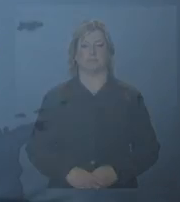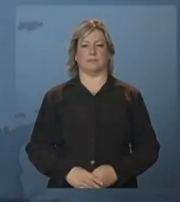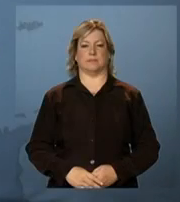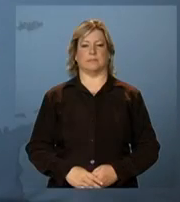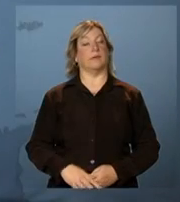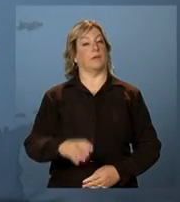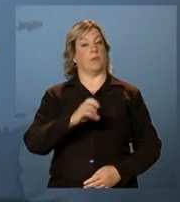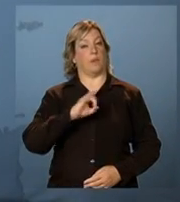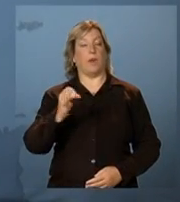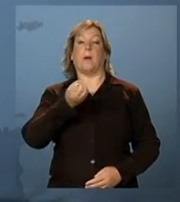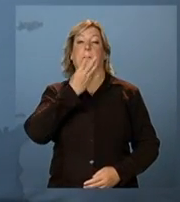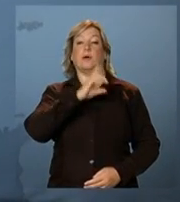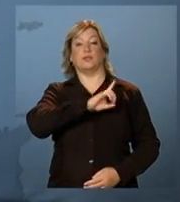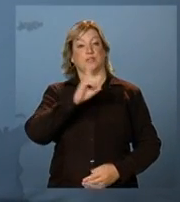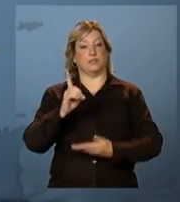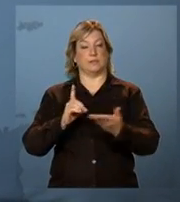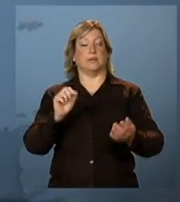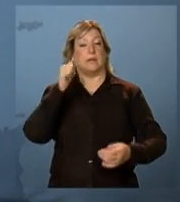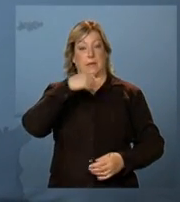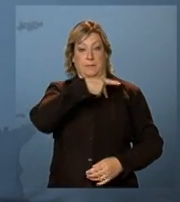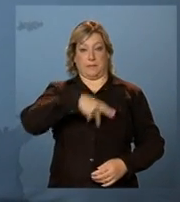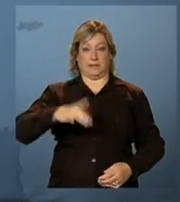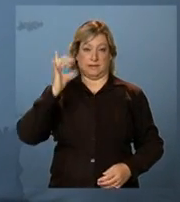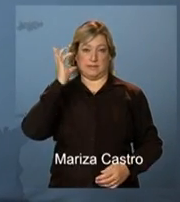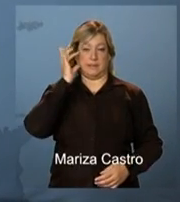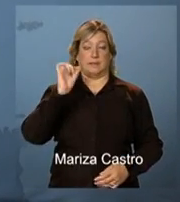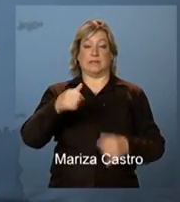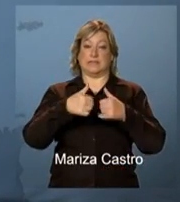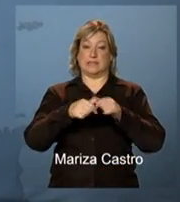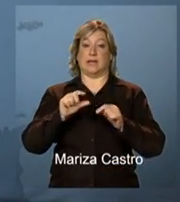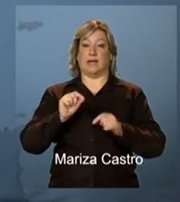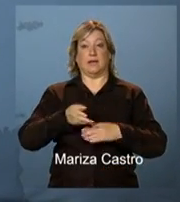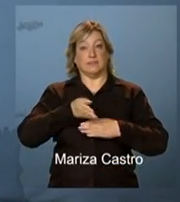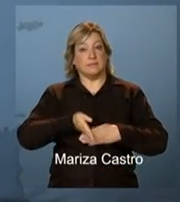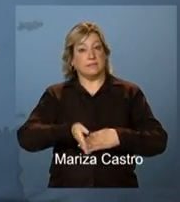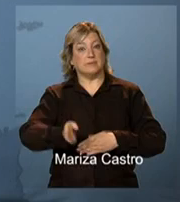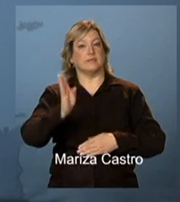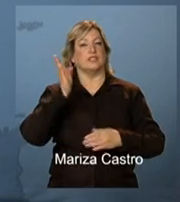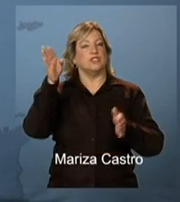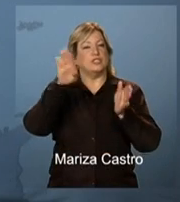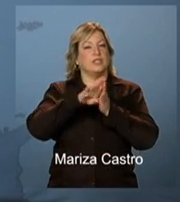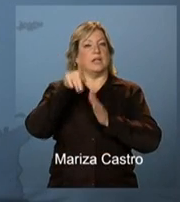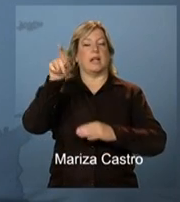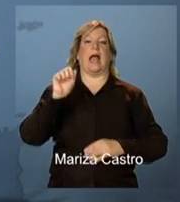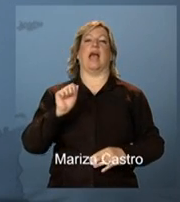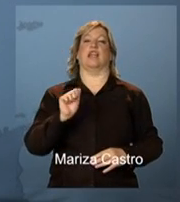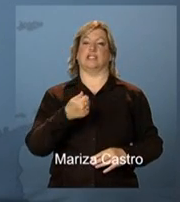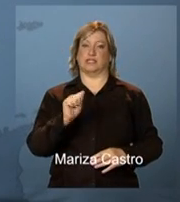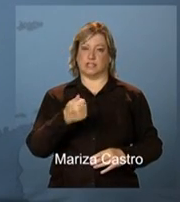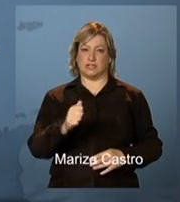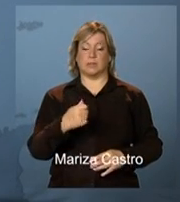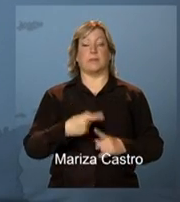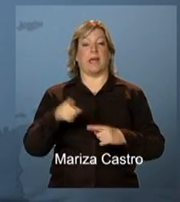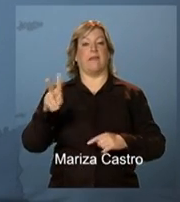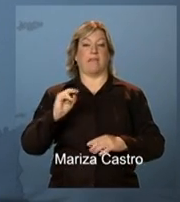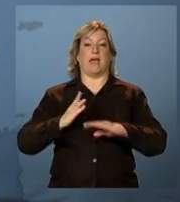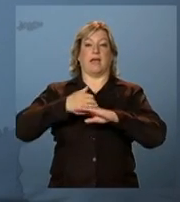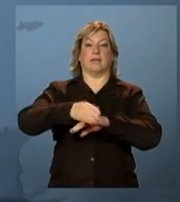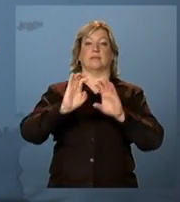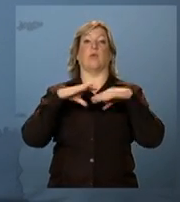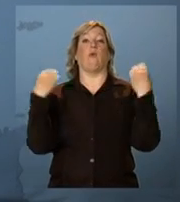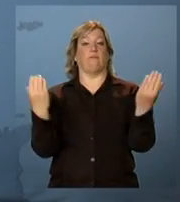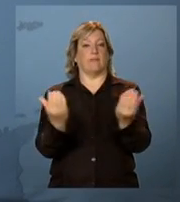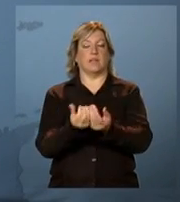Olá, bom dia. A presidenta Dilma Rousseff está a caminho da Argentina. Ela vai participar de uma conferência